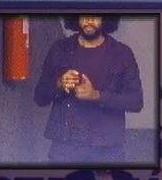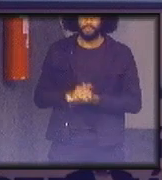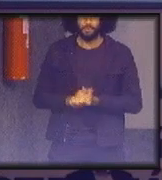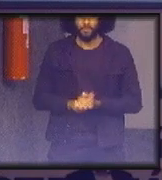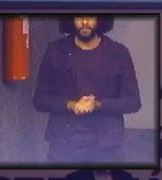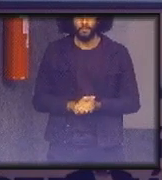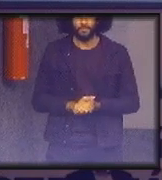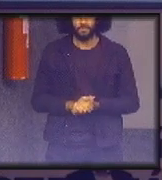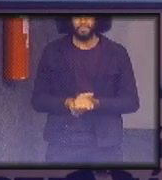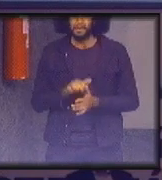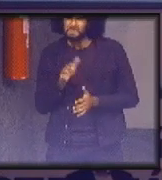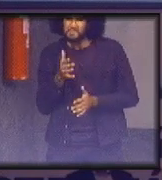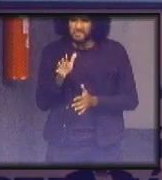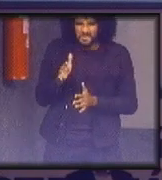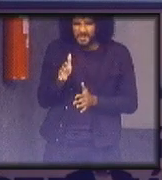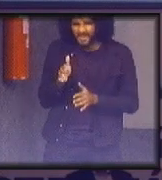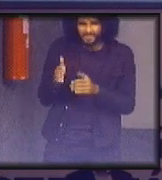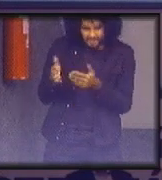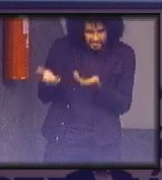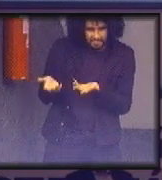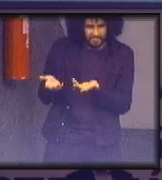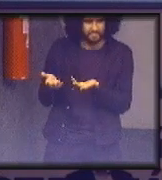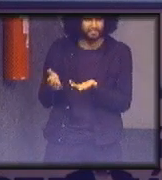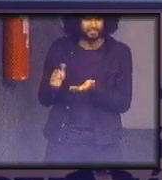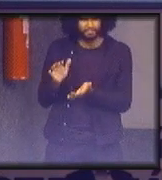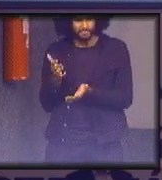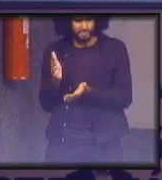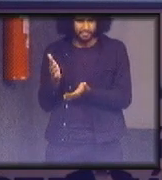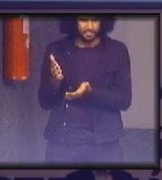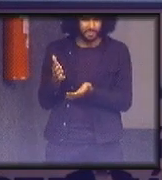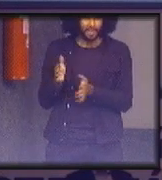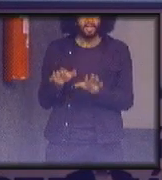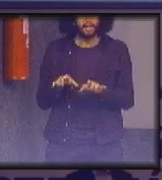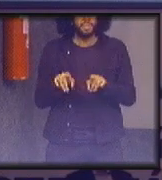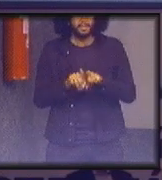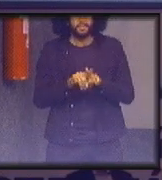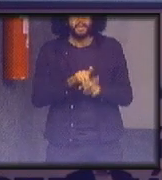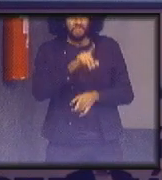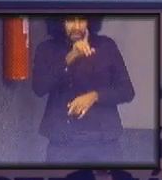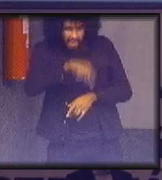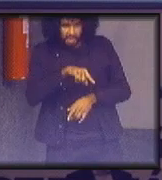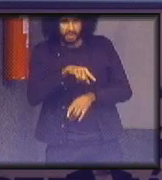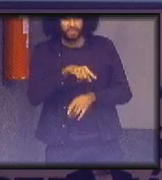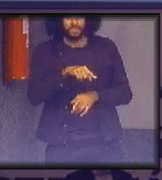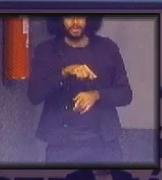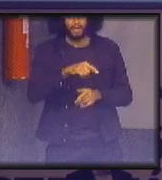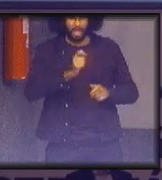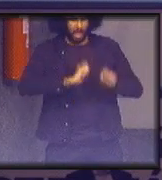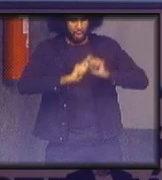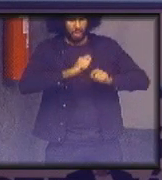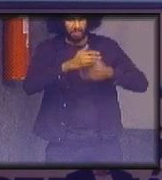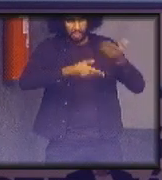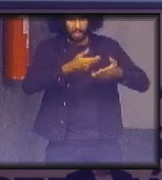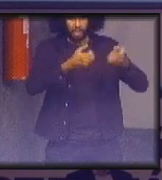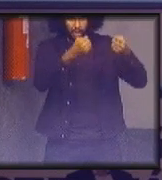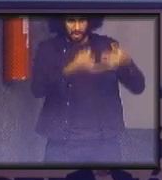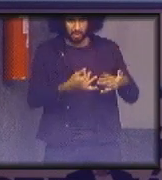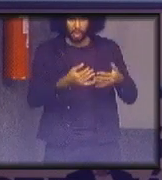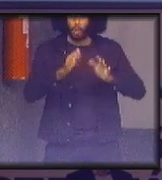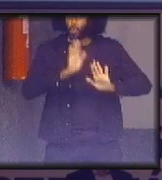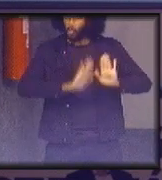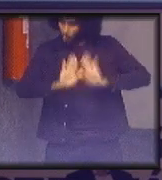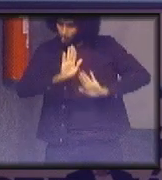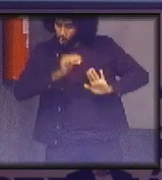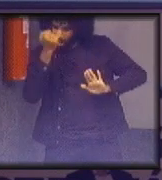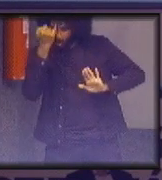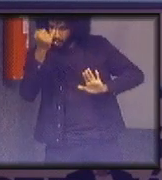é mais ou menos isso é mais ou menos isso e é isso que a economia circular fala cuidado com as suas ideias que pode